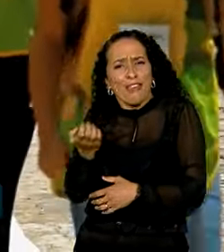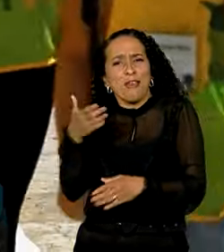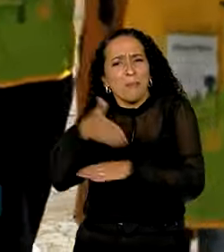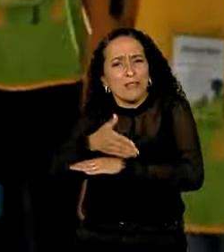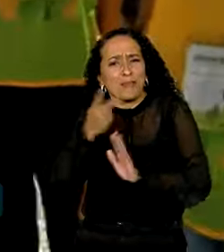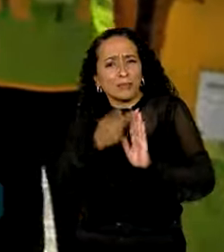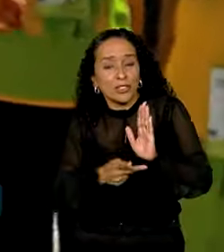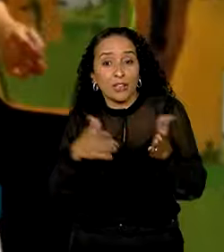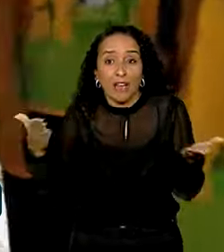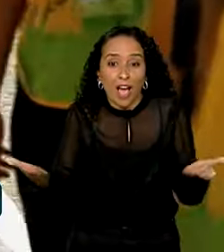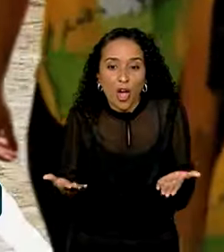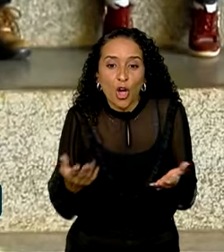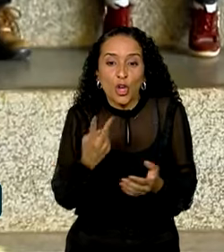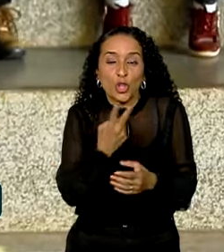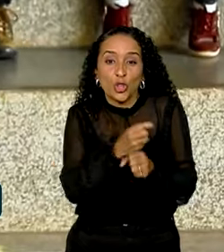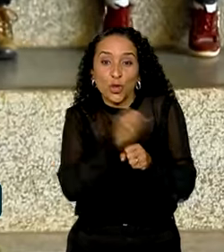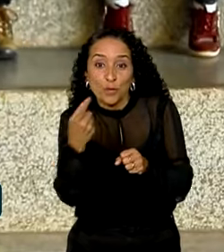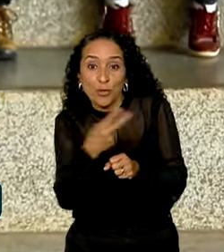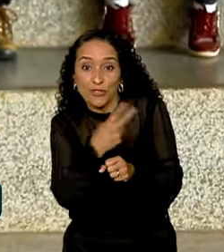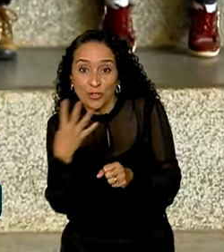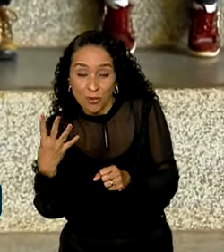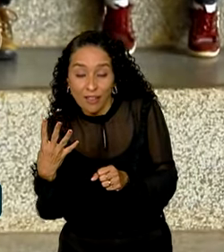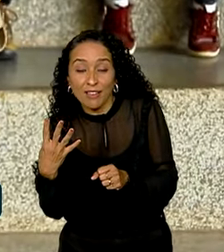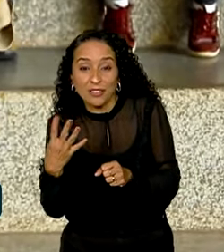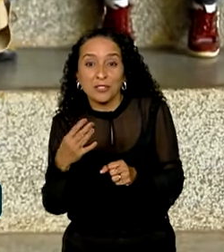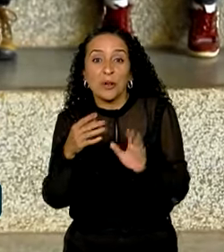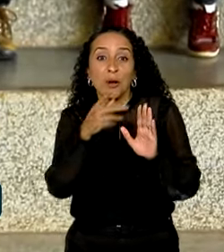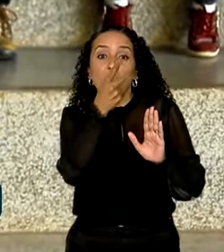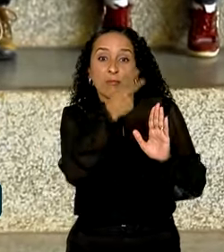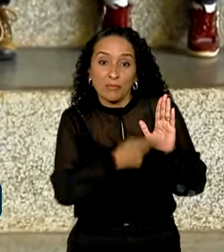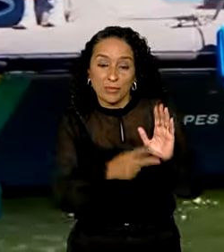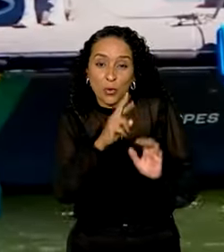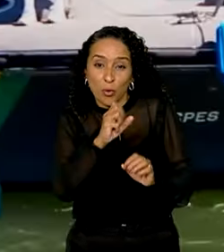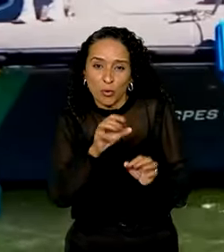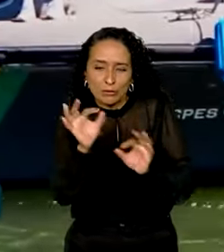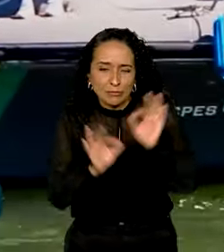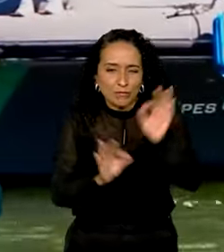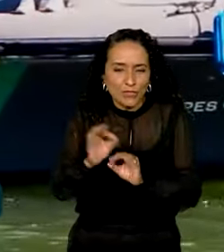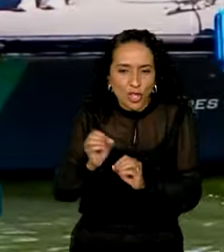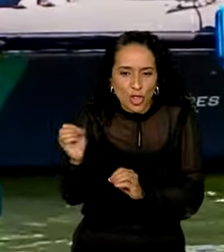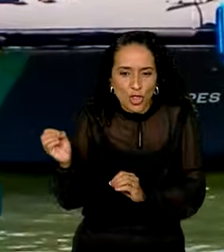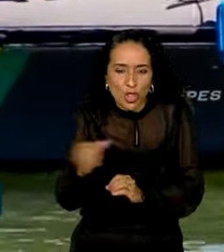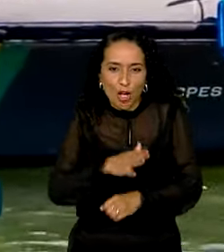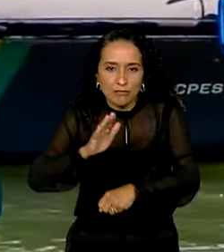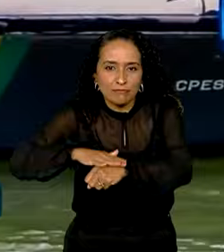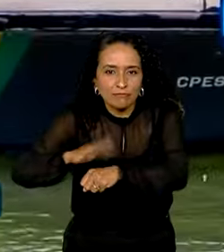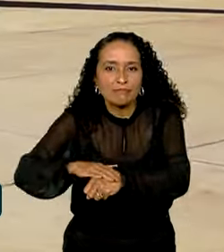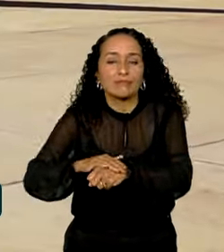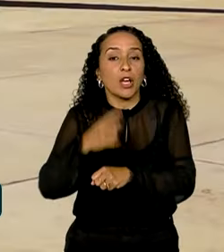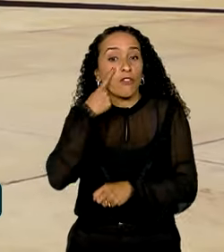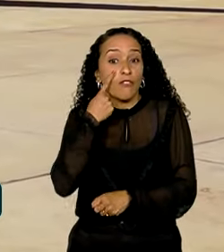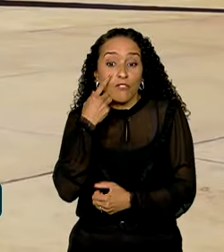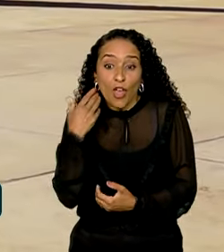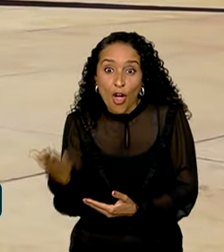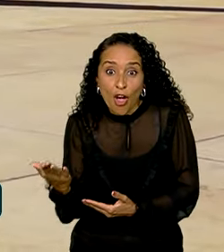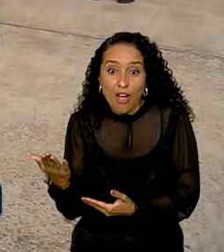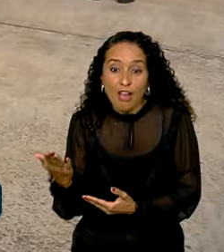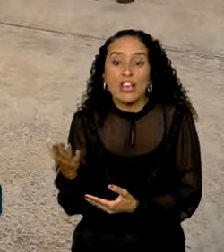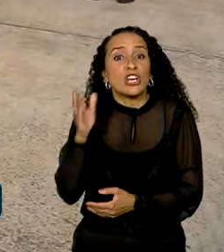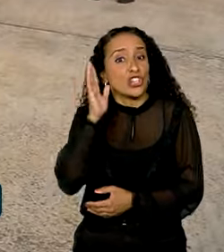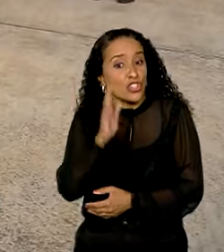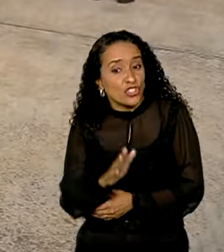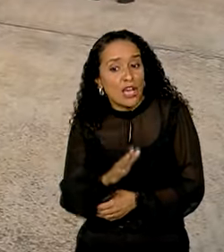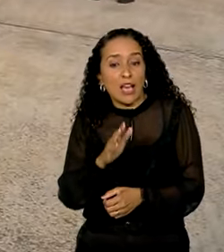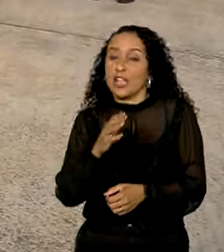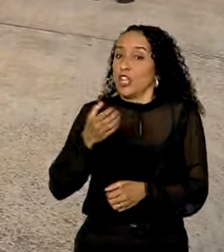Agora, 2024. O Projeto Rondon prepara novas operações. E veja só, já são